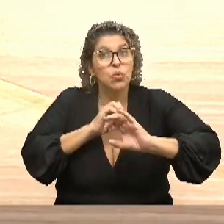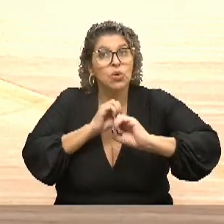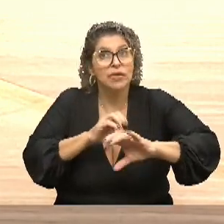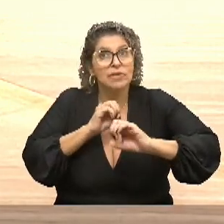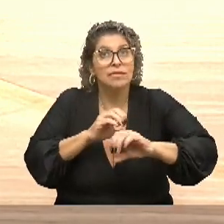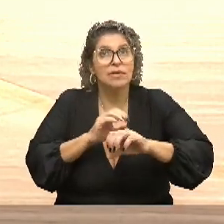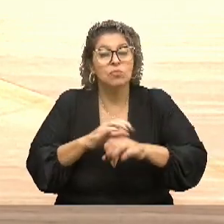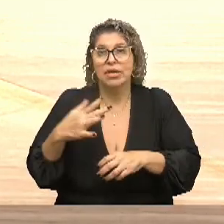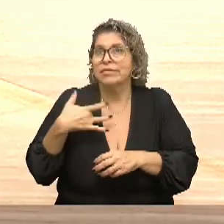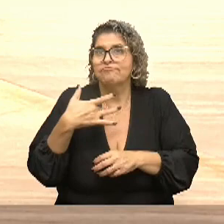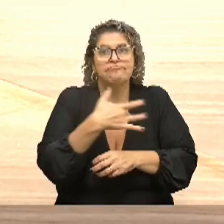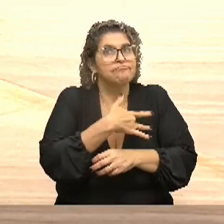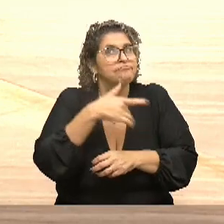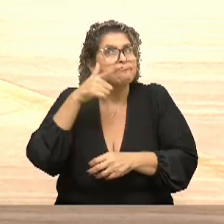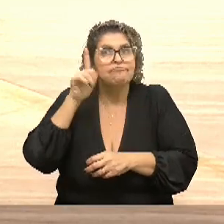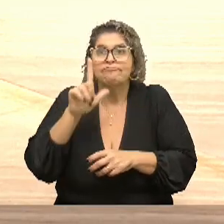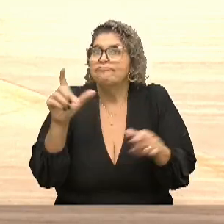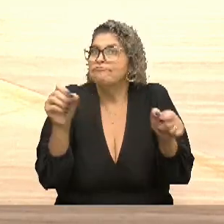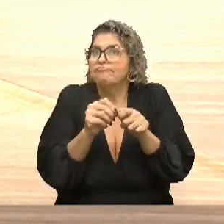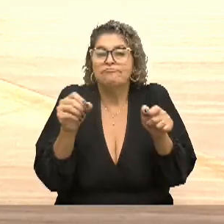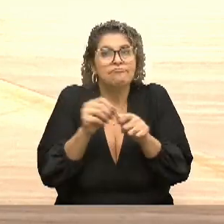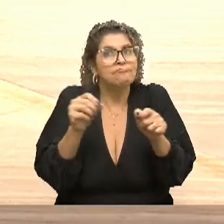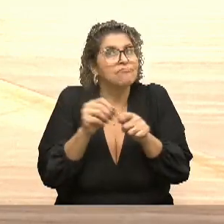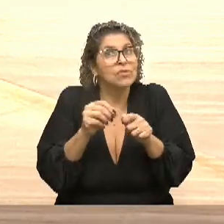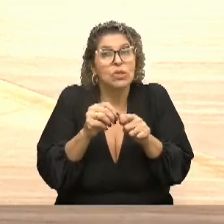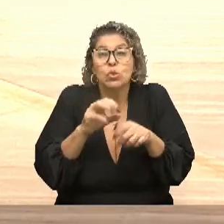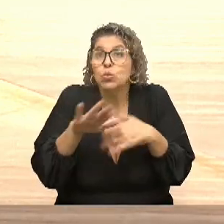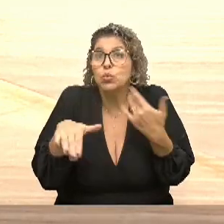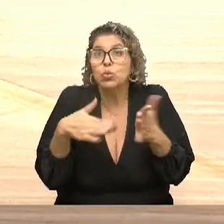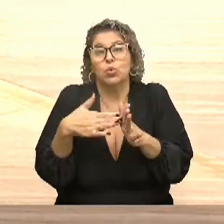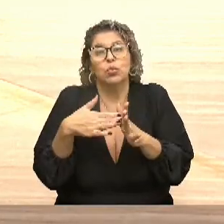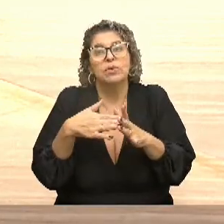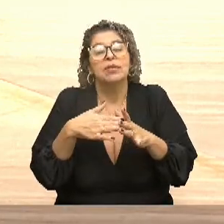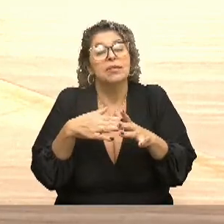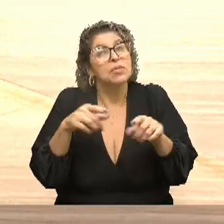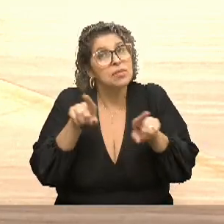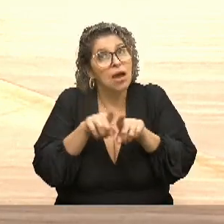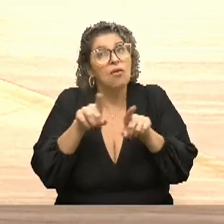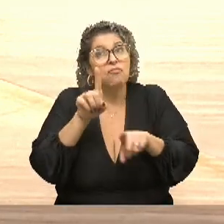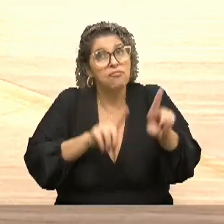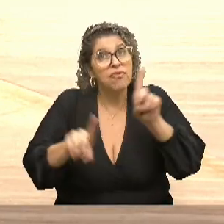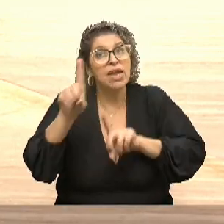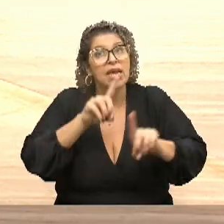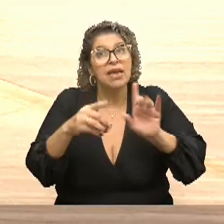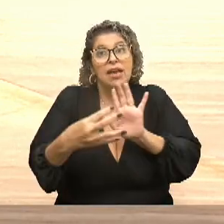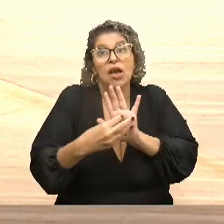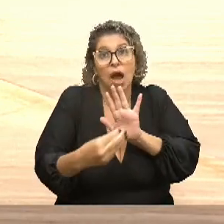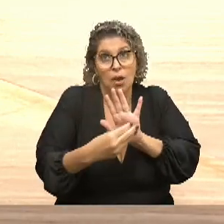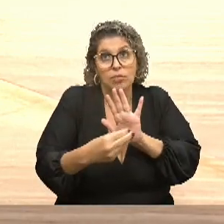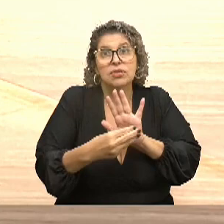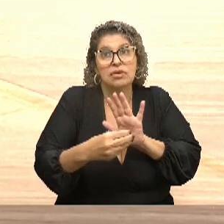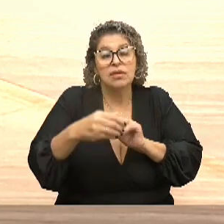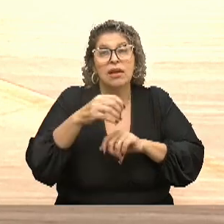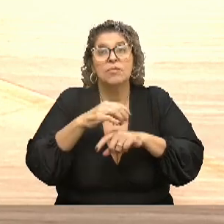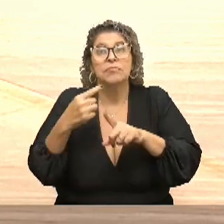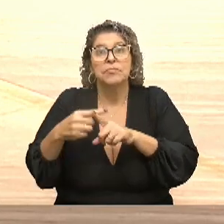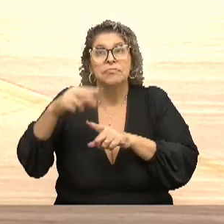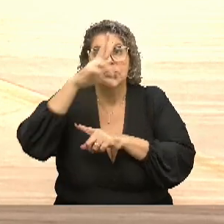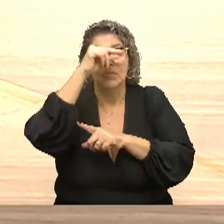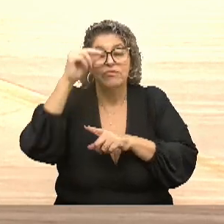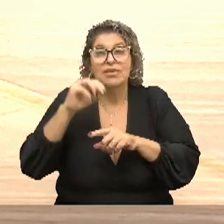a sabe que a saúde não consegue fazer tudo. Então, quem sabe os municípios não compilham esse modelo via educação. Vai ser uma escola